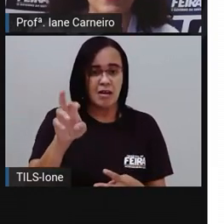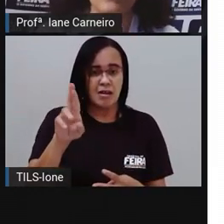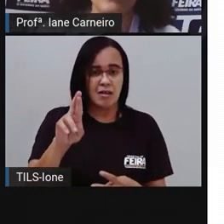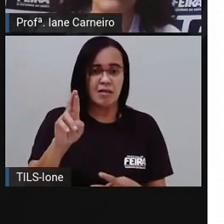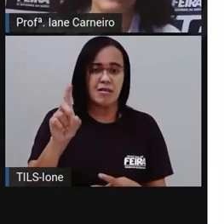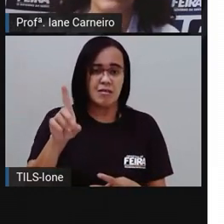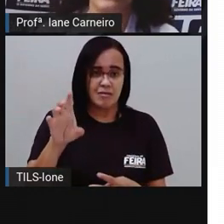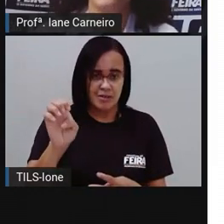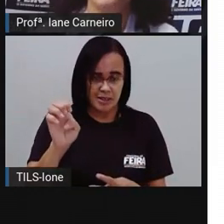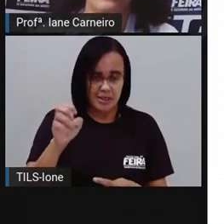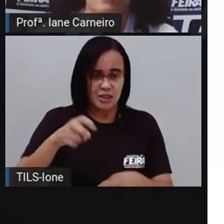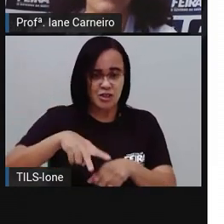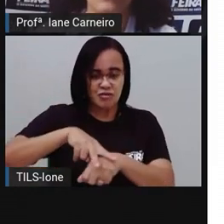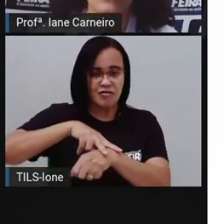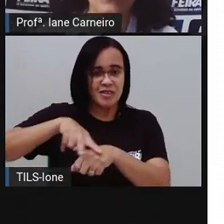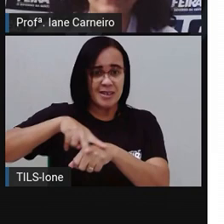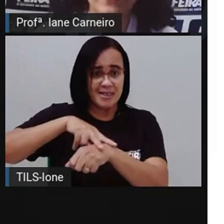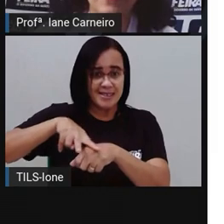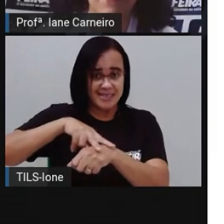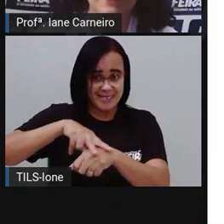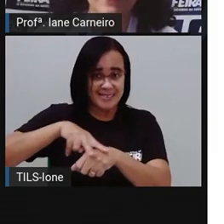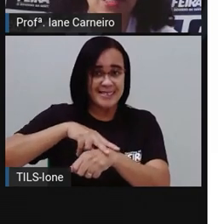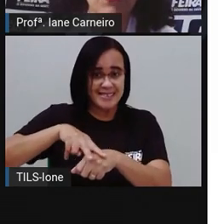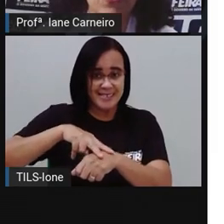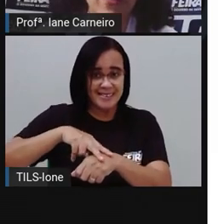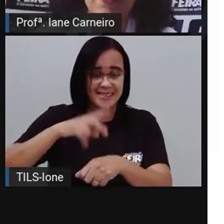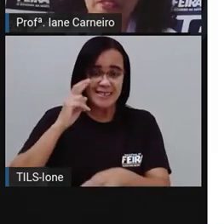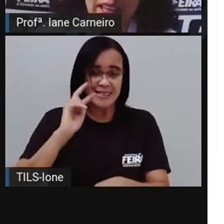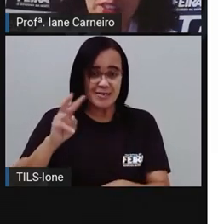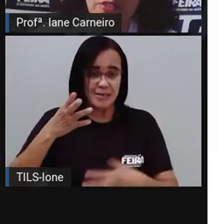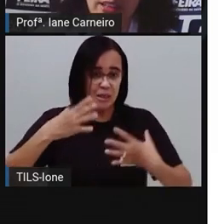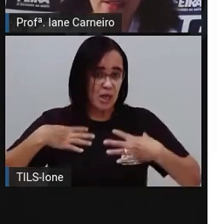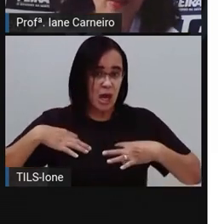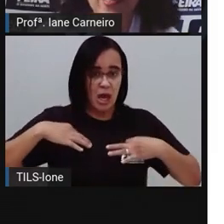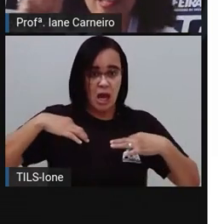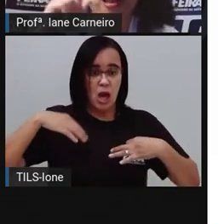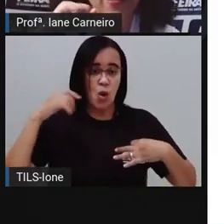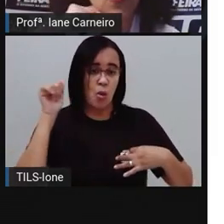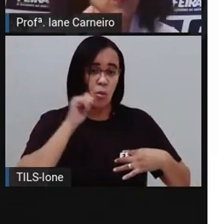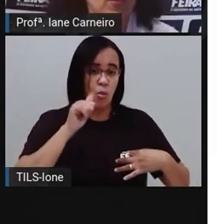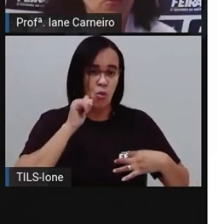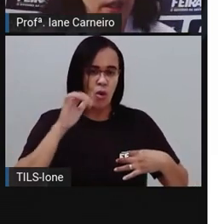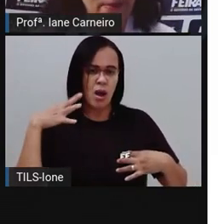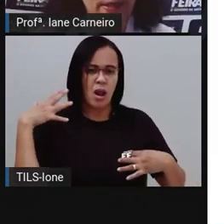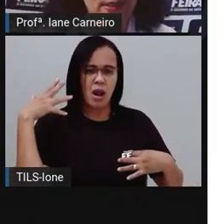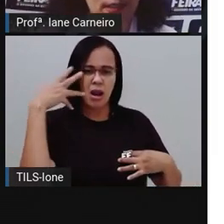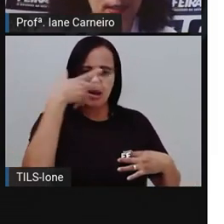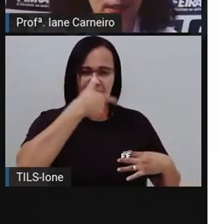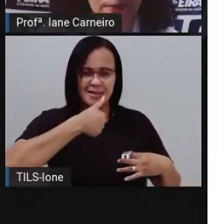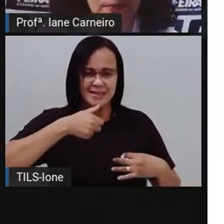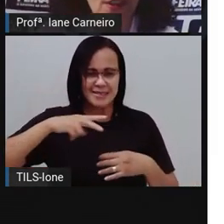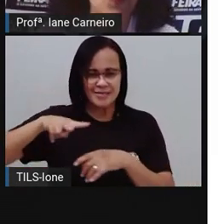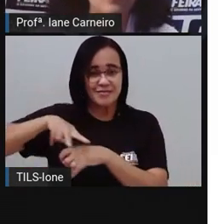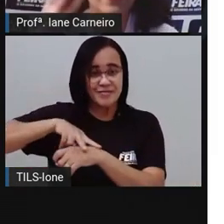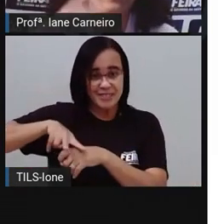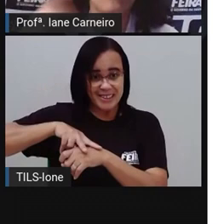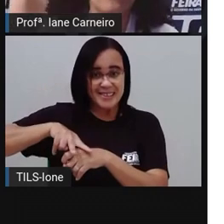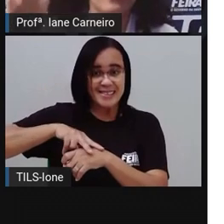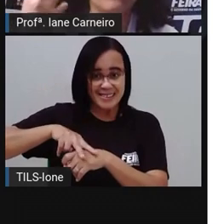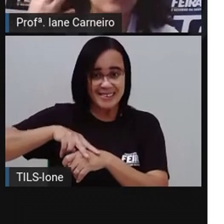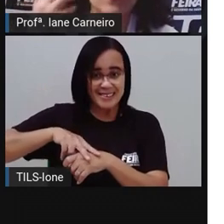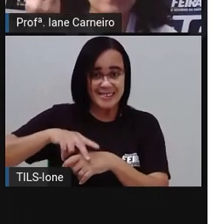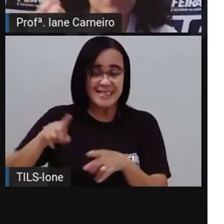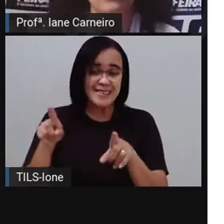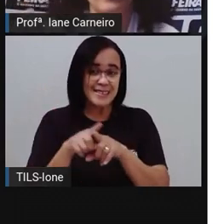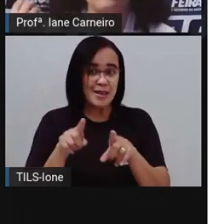da região dela. A Pró colocou aqui essa paisagem toda verde, né? O que será que o verde representa? O que é que